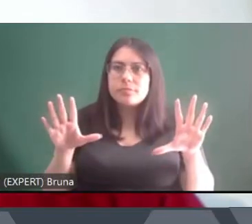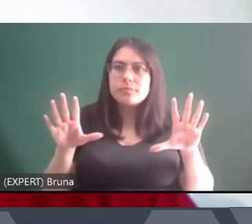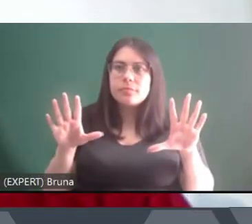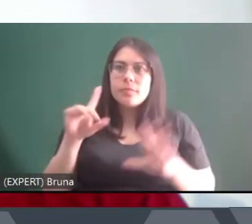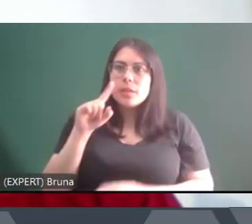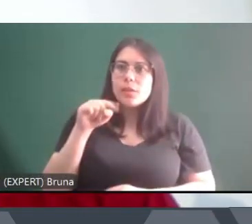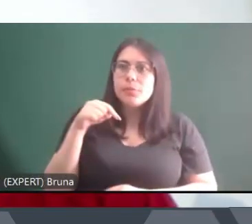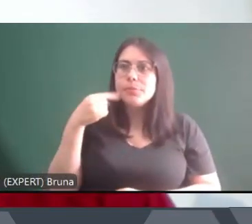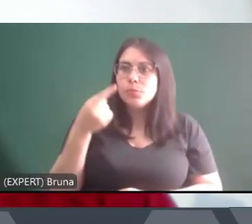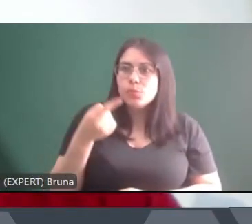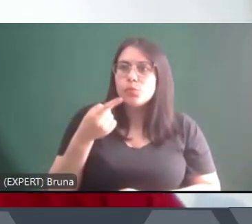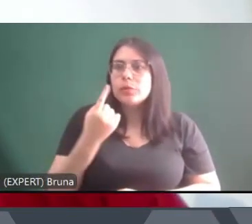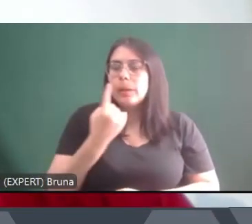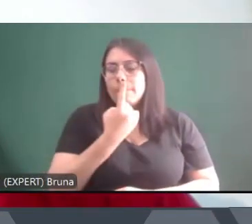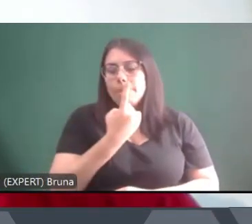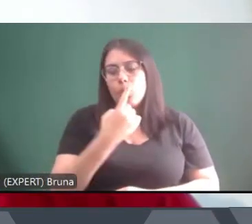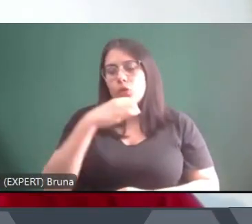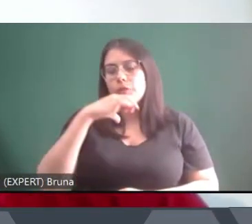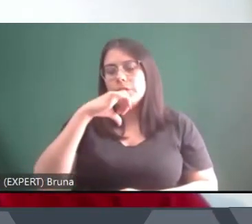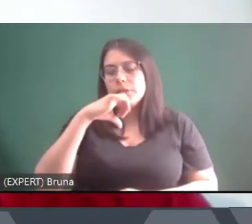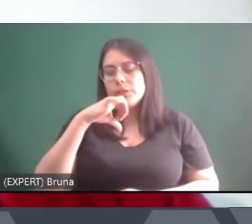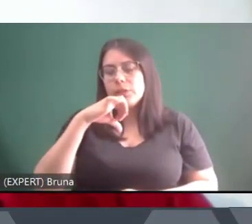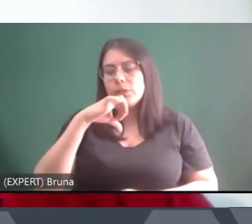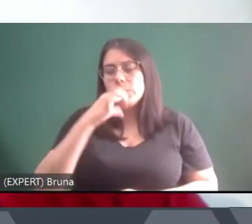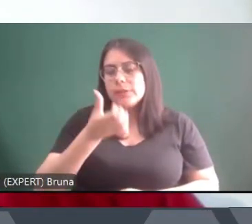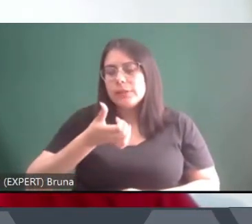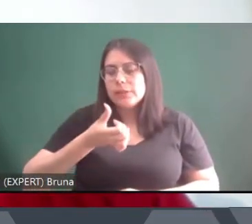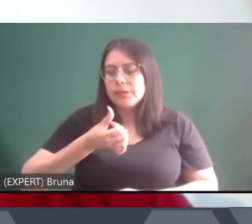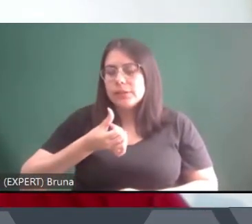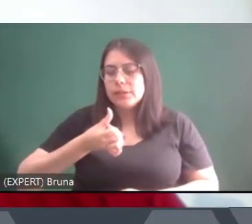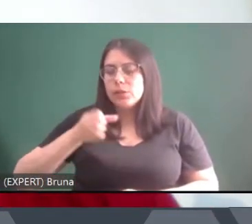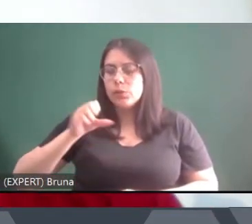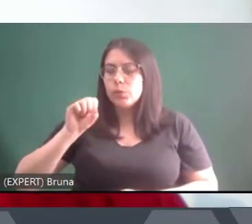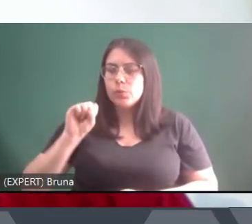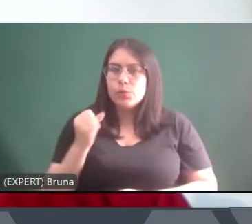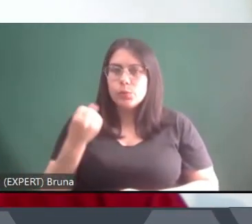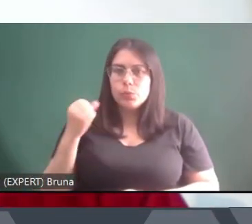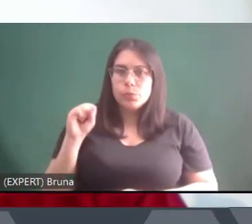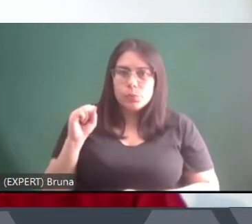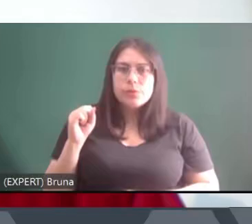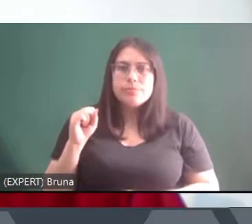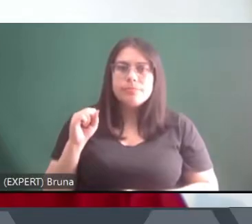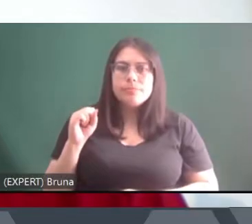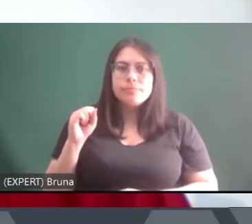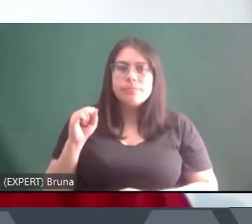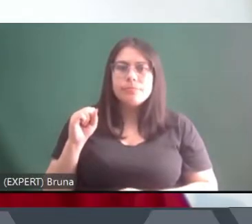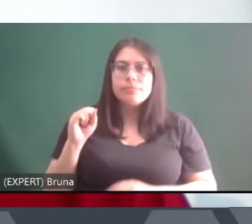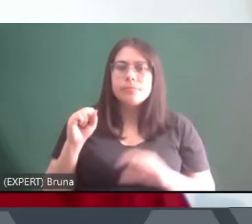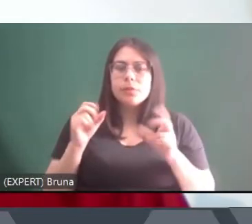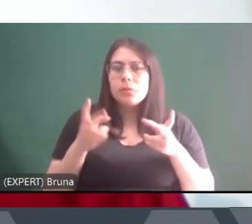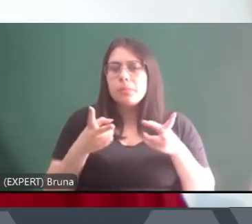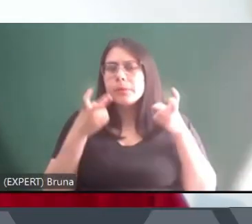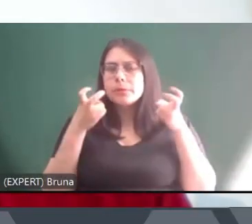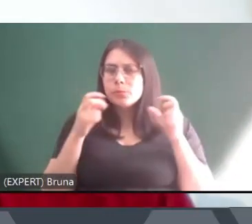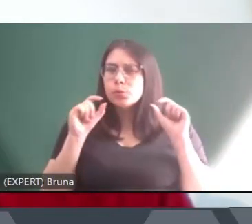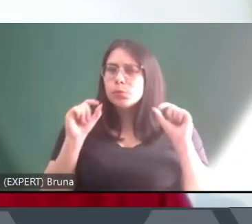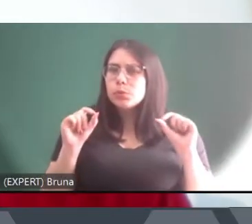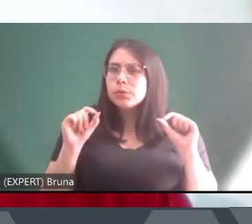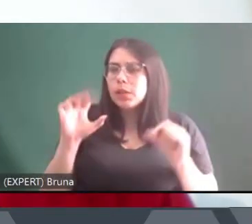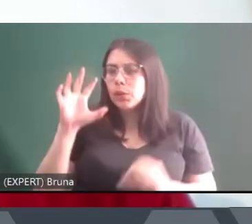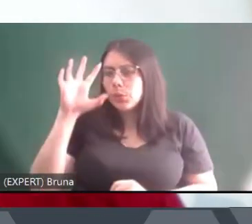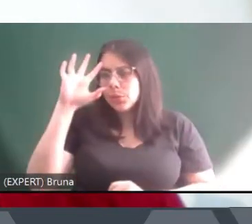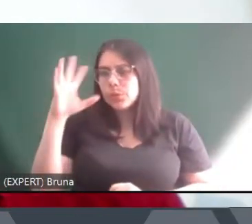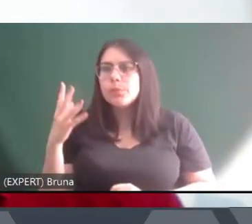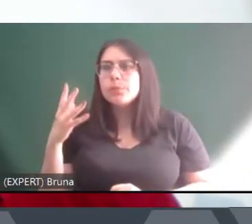-constituição de 1988, em que se havia uma expectativa muito grande e um certo